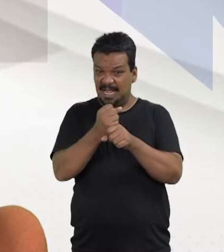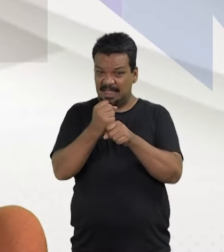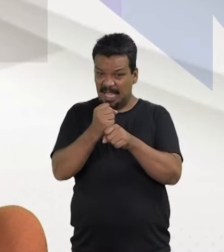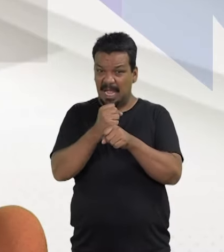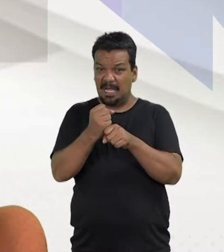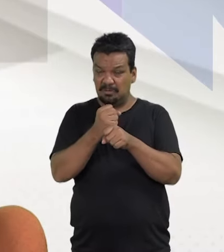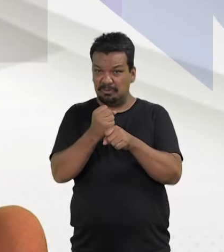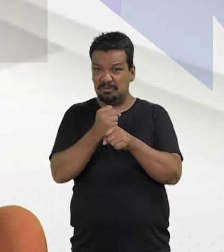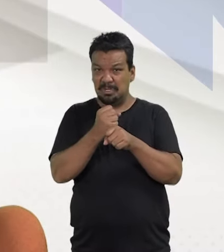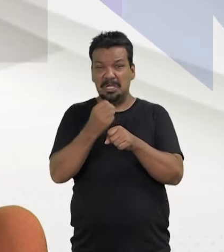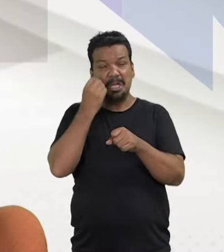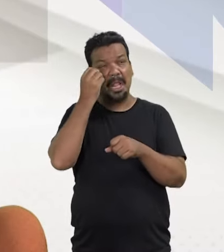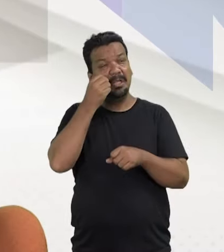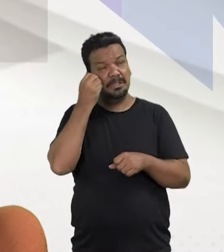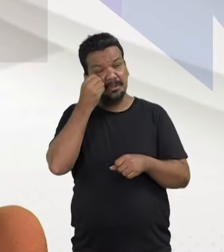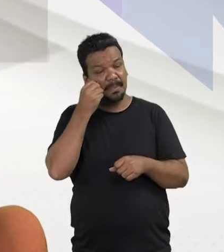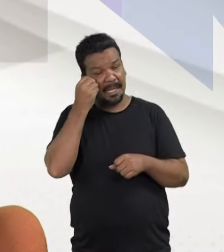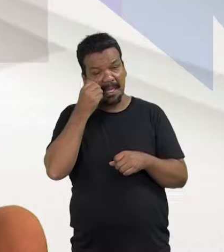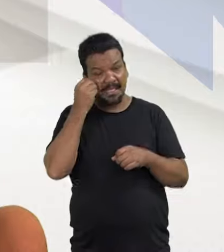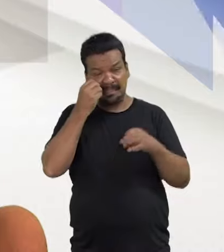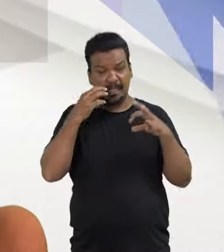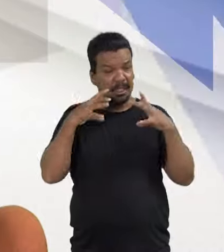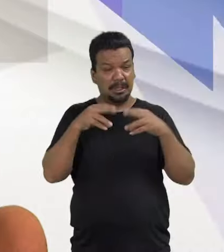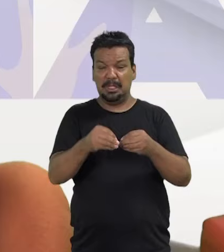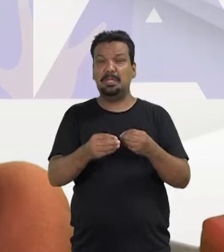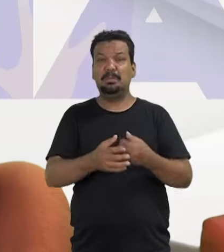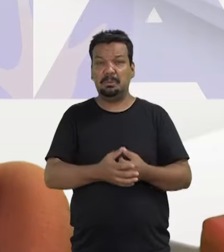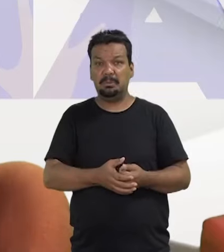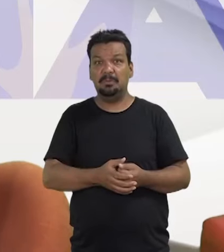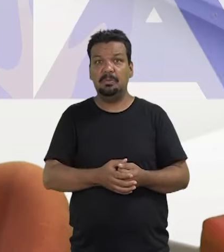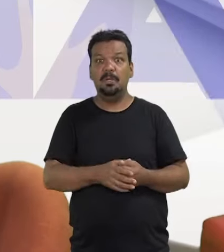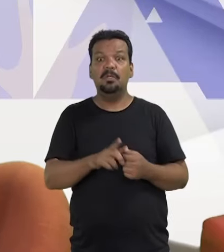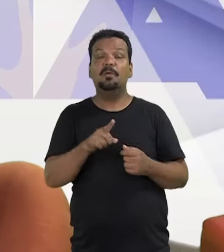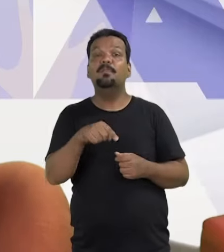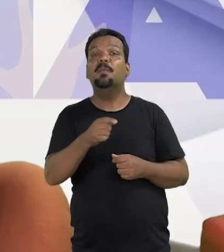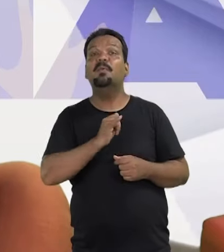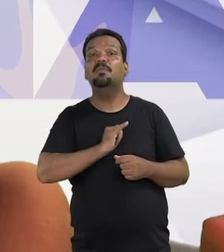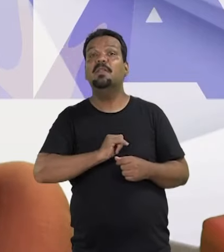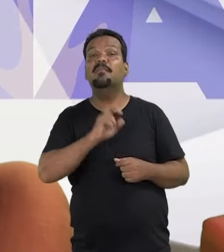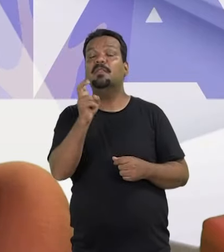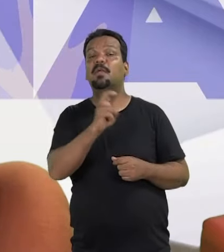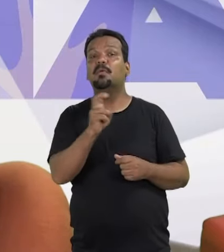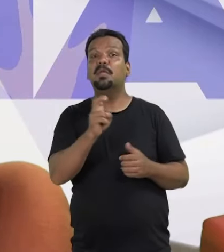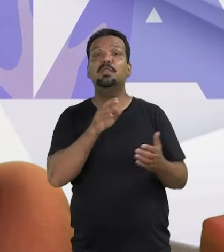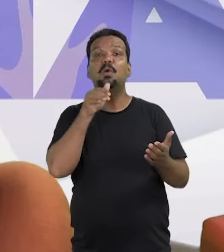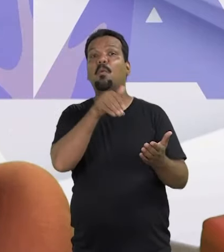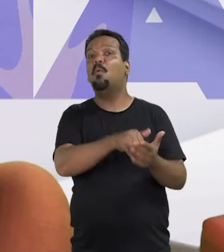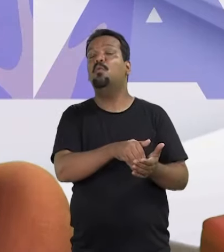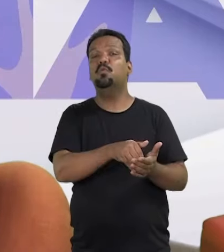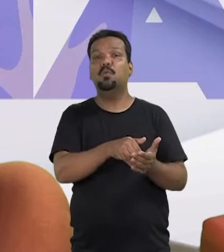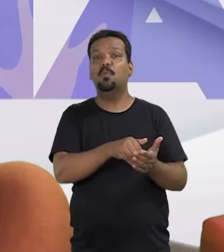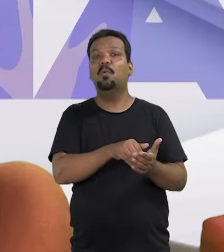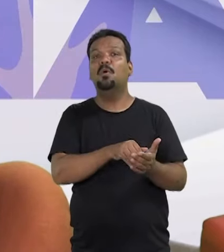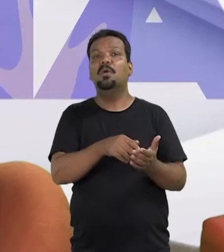anos de experiência, de cotas, de cursos, de tudo. Bom, depois do intervalo tem o quinto e último bloco